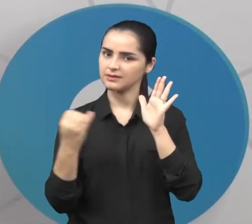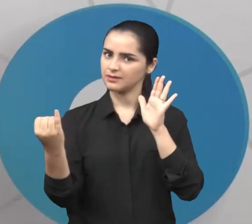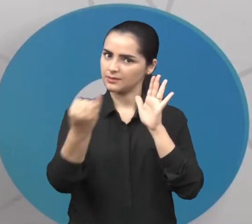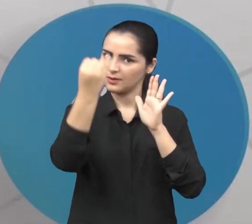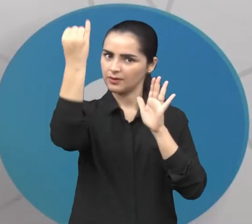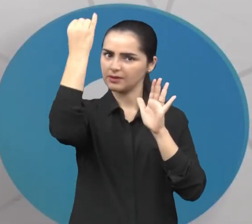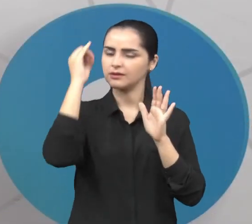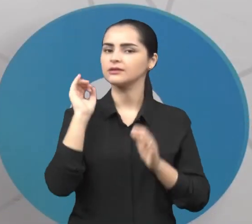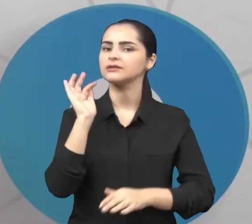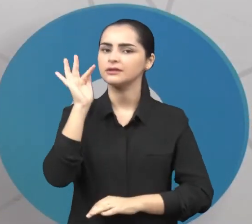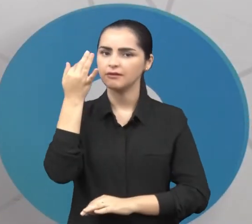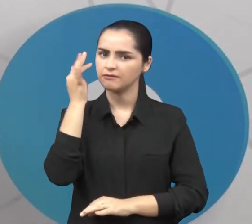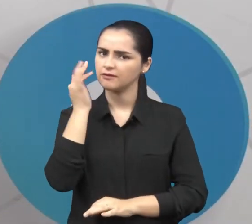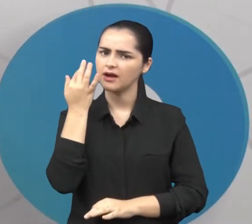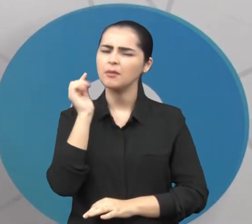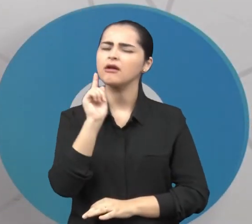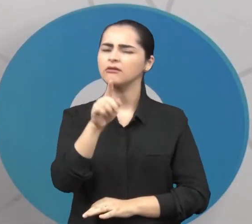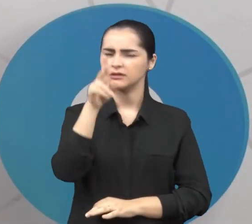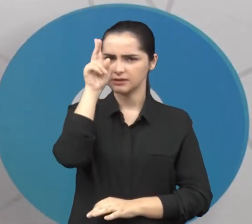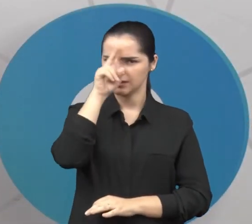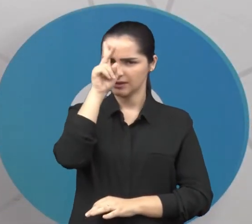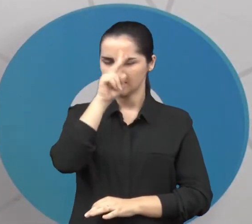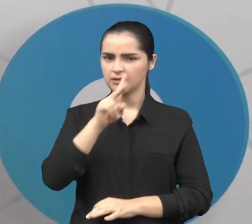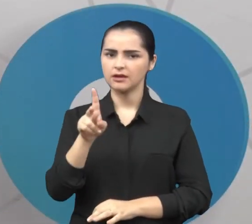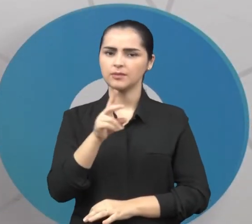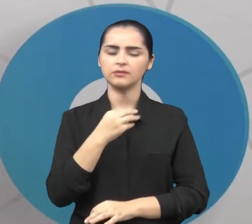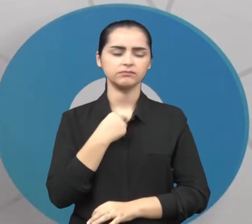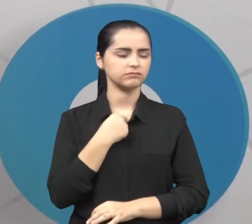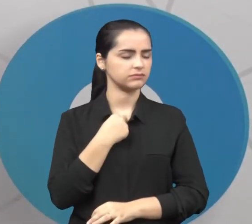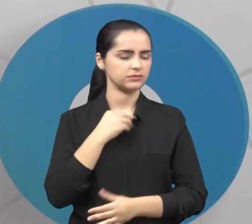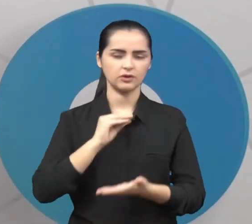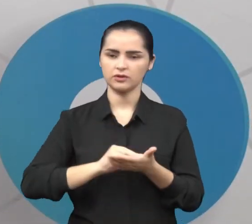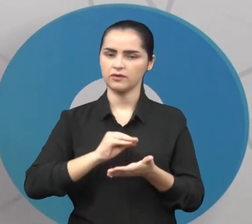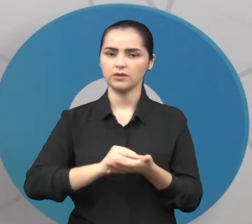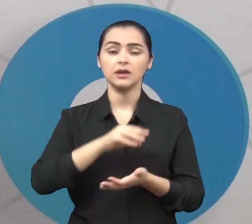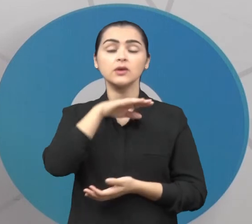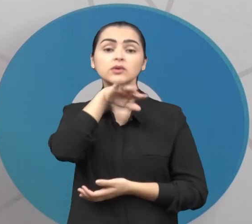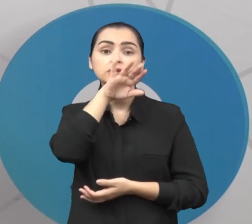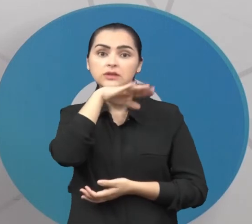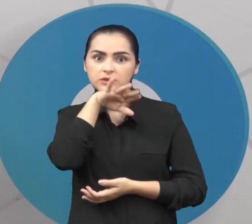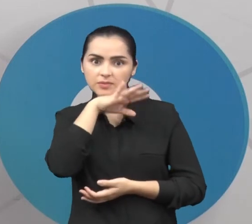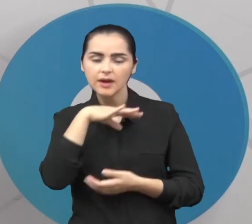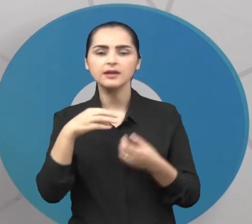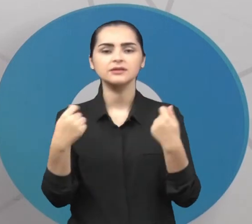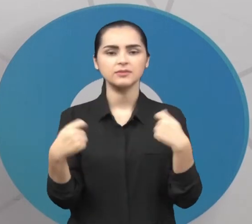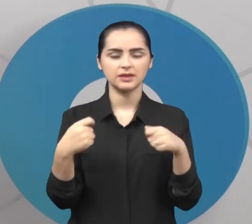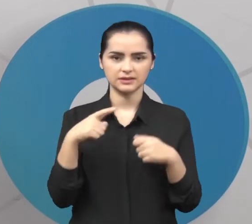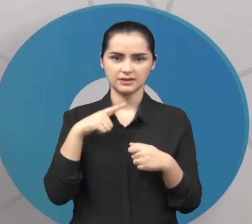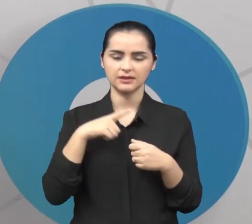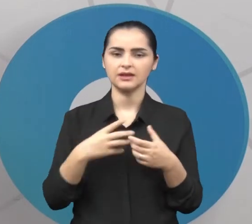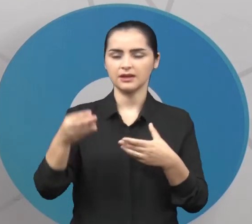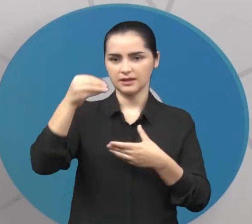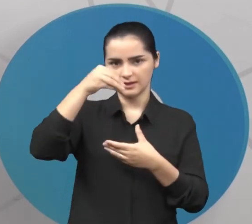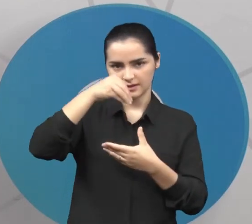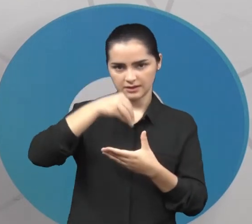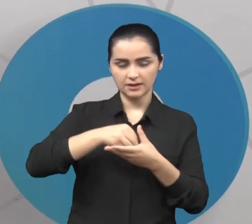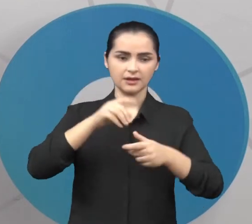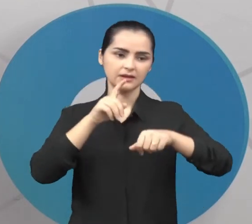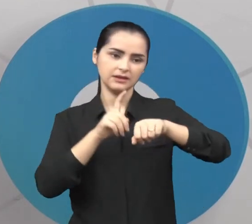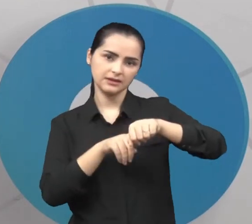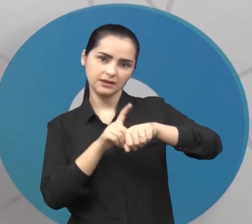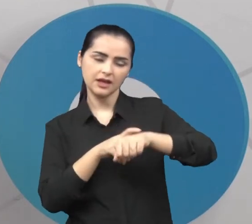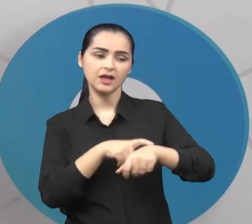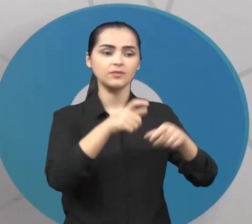Quais são as partes importantes, vocês lembram? Não pode faltar os animais. Tem que ter os elementos, ação, tempo e local.